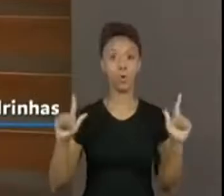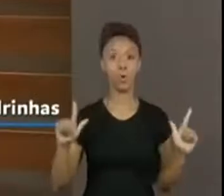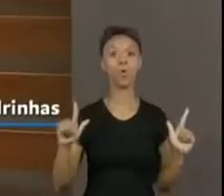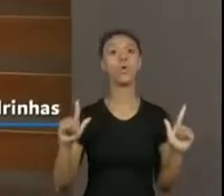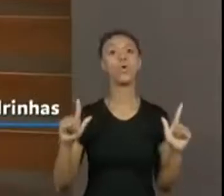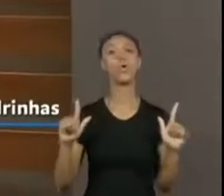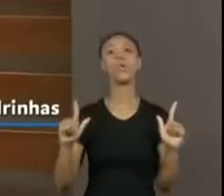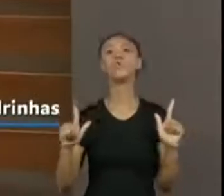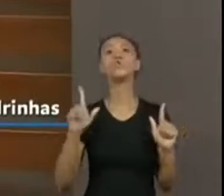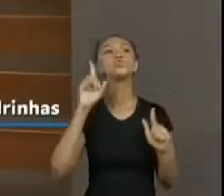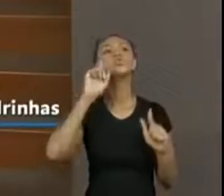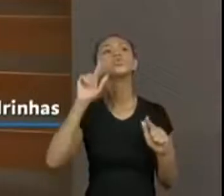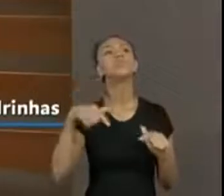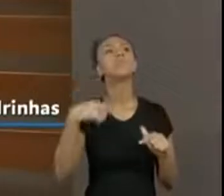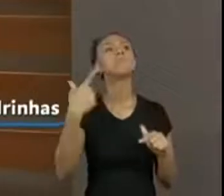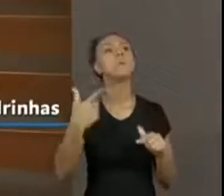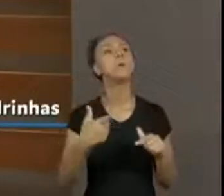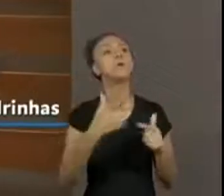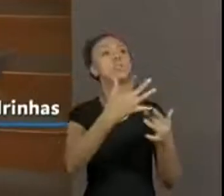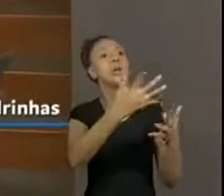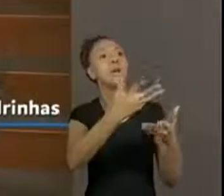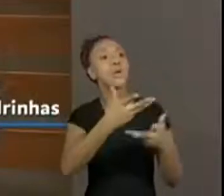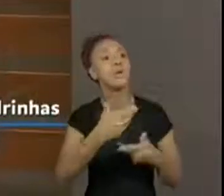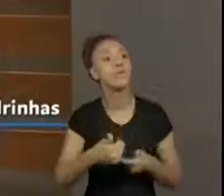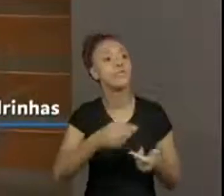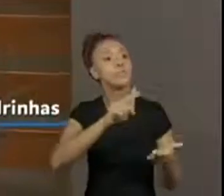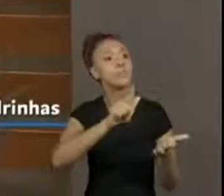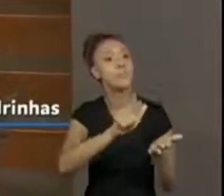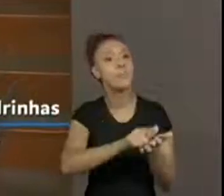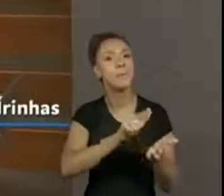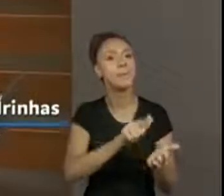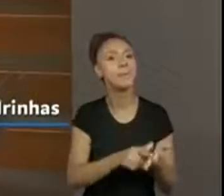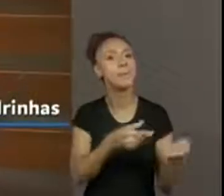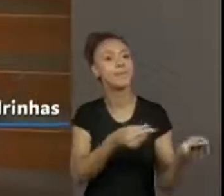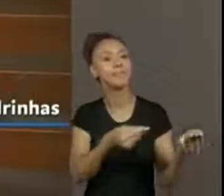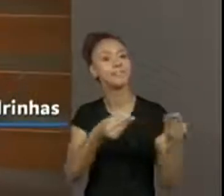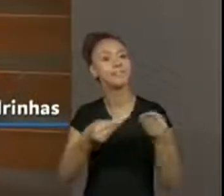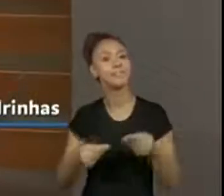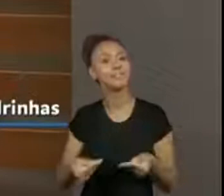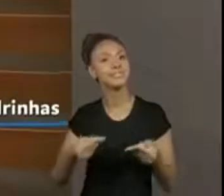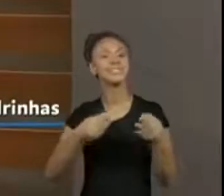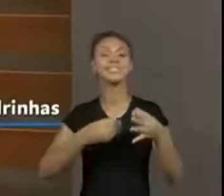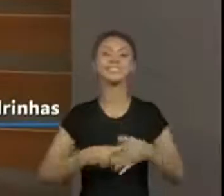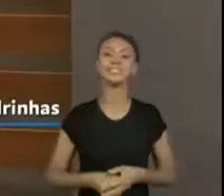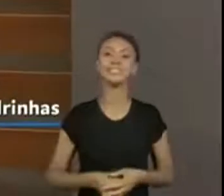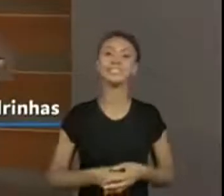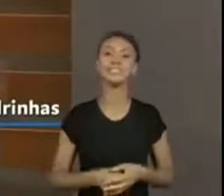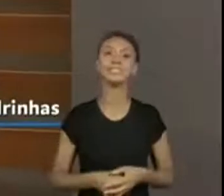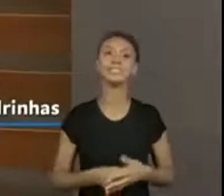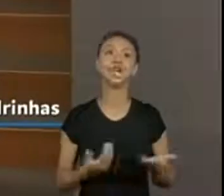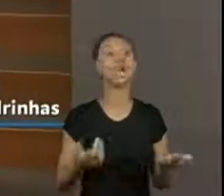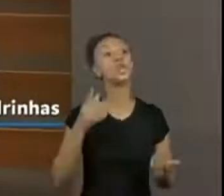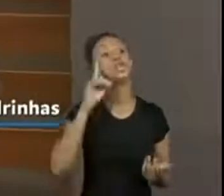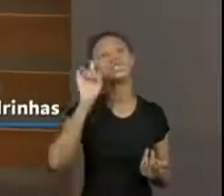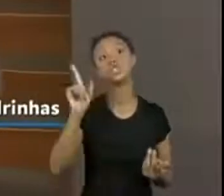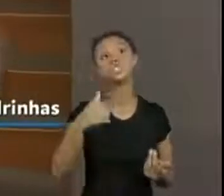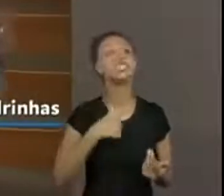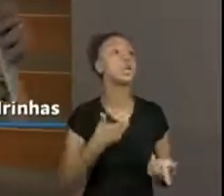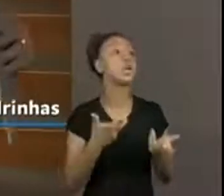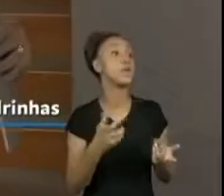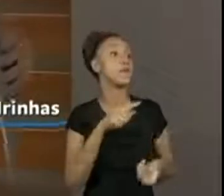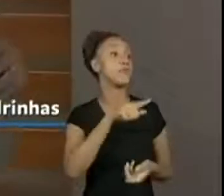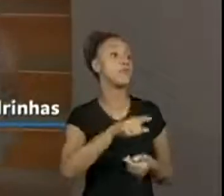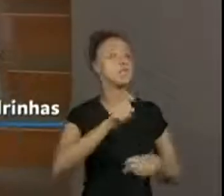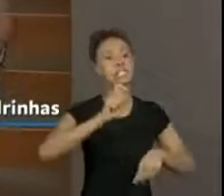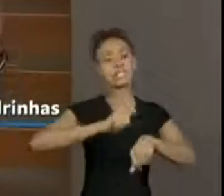pessoa que você queira ler, você vem e usa aquele modelo que você aprendeu com a gente para fazer. E dizer, olha, tal dia eu quero que você esteja